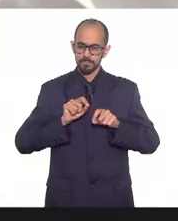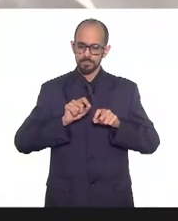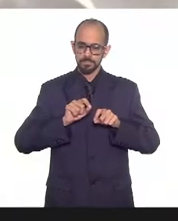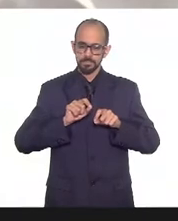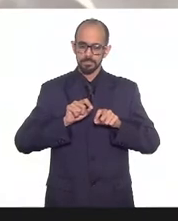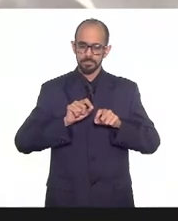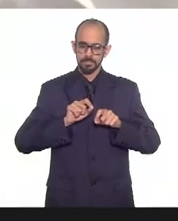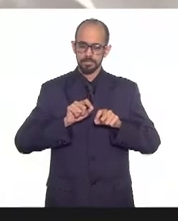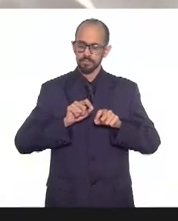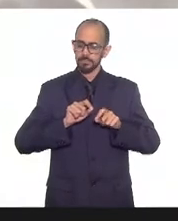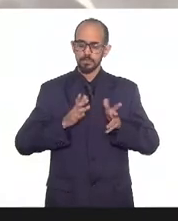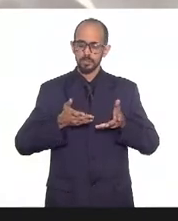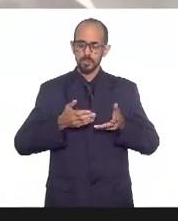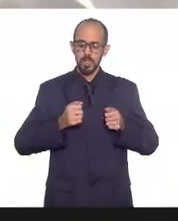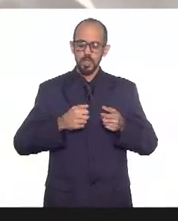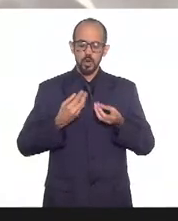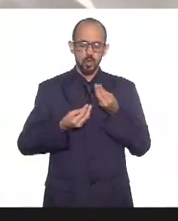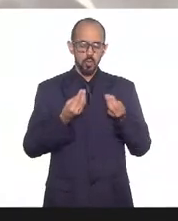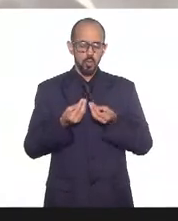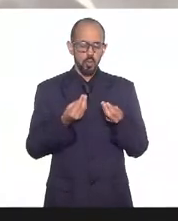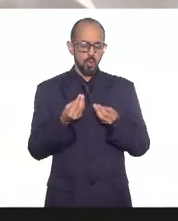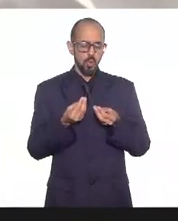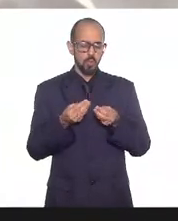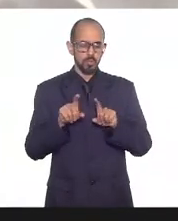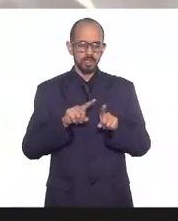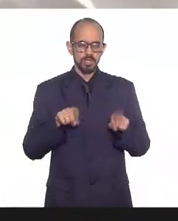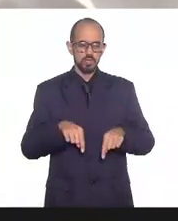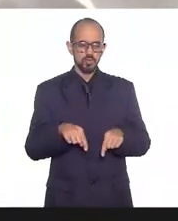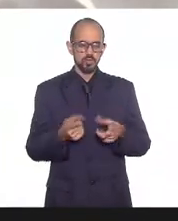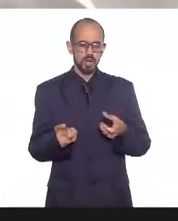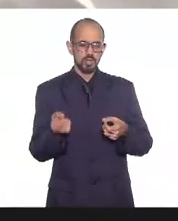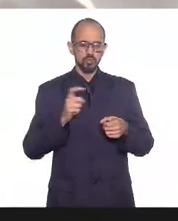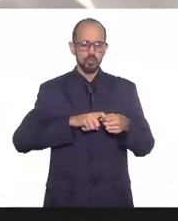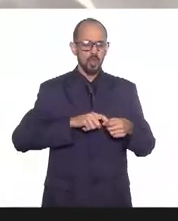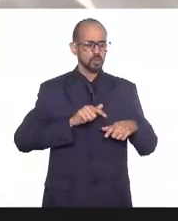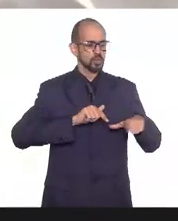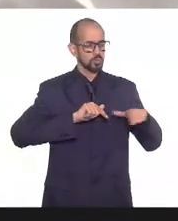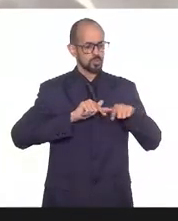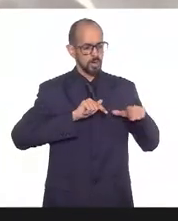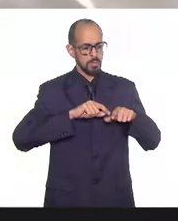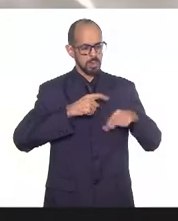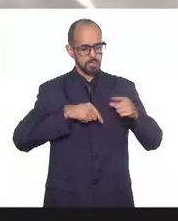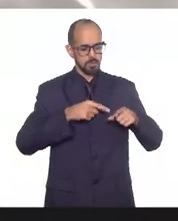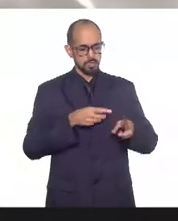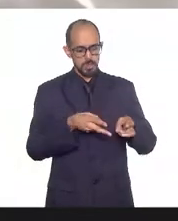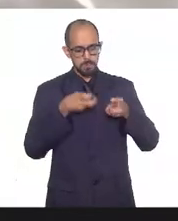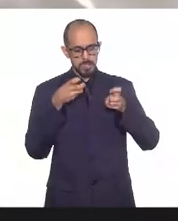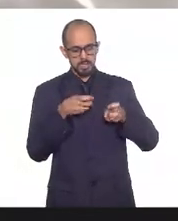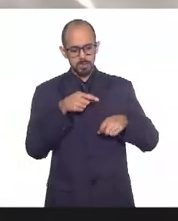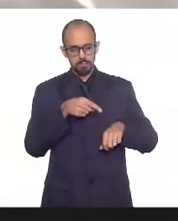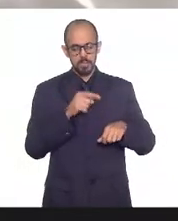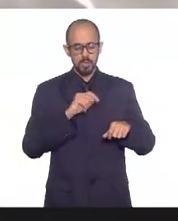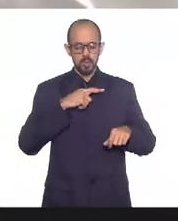como se dá o retorno desses trabalhadores após a identificação da